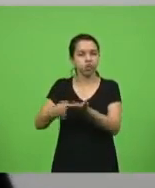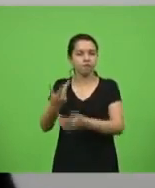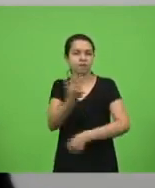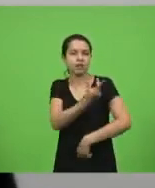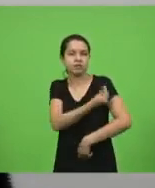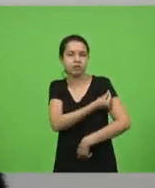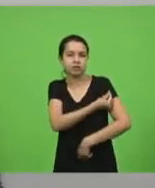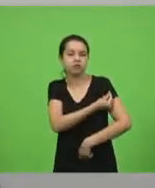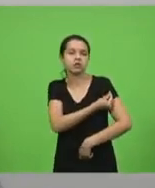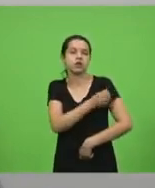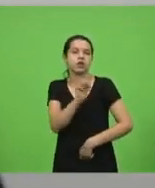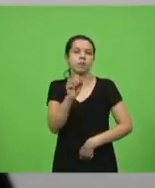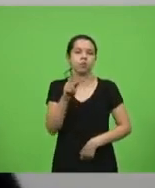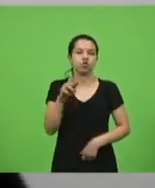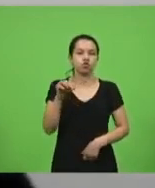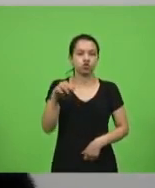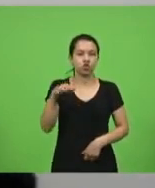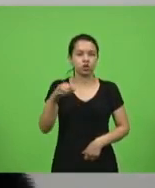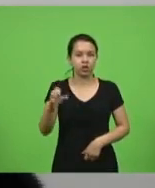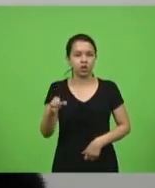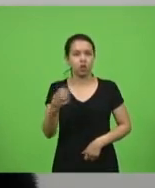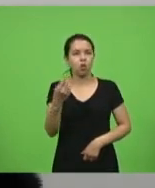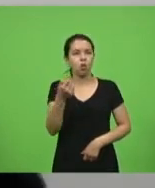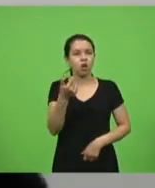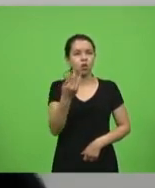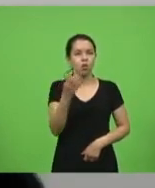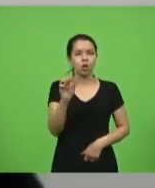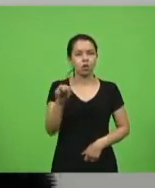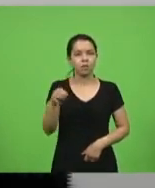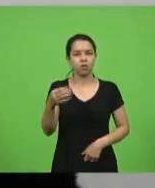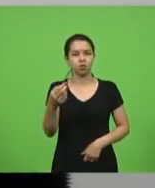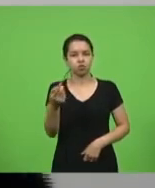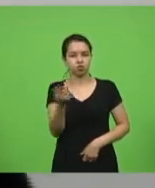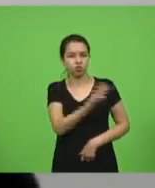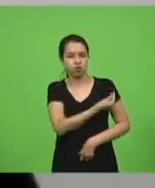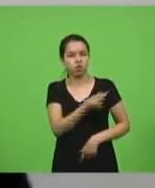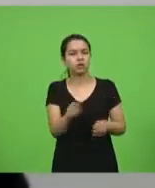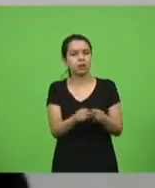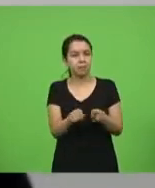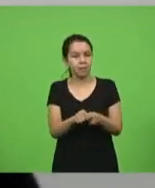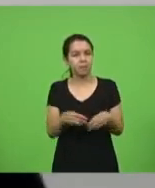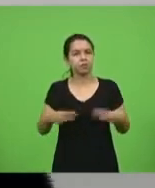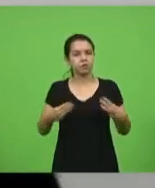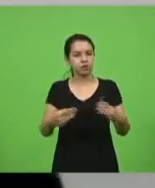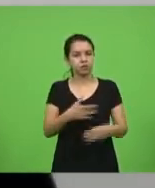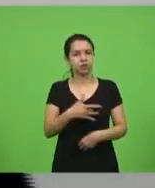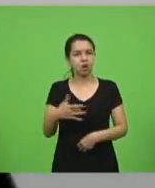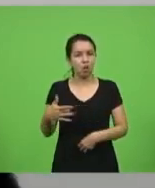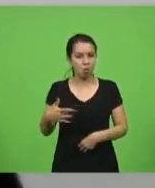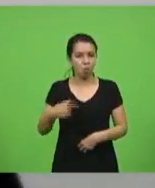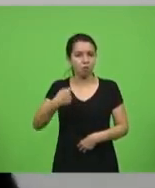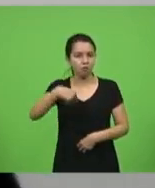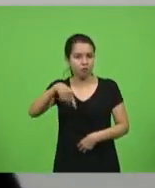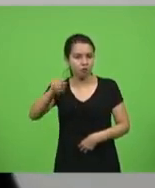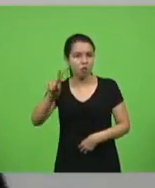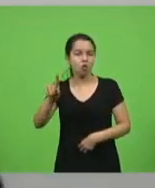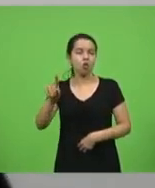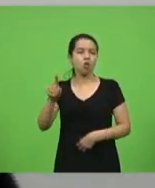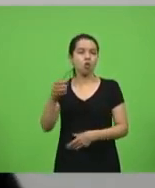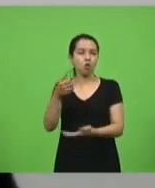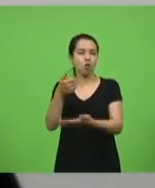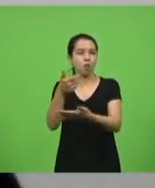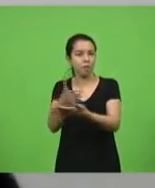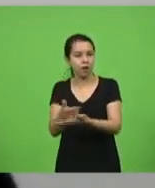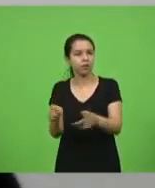doses e isso fez com que o Ministério da Saúde também tivesse que ir atrás e fizesse lá um contrato de 10 milhões com a Sputnik.